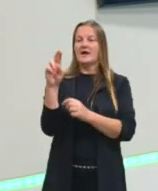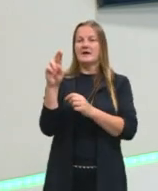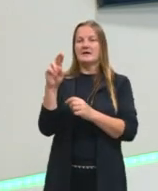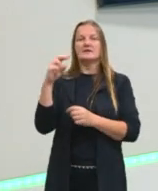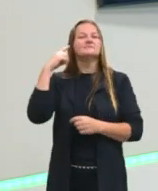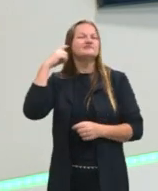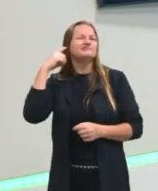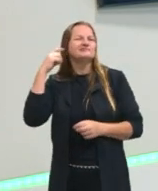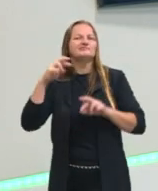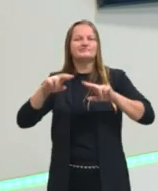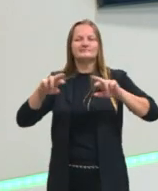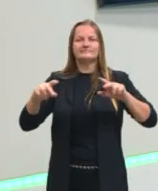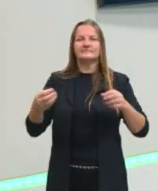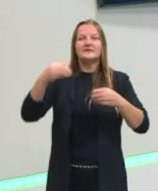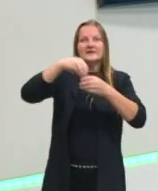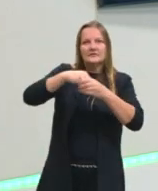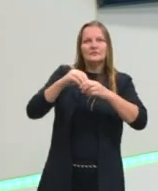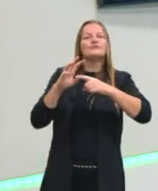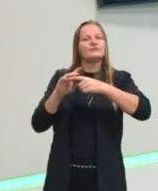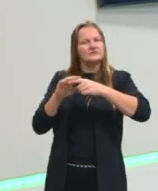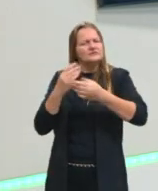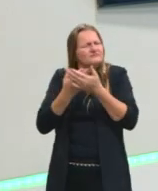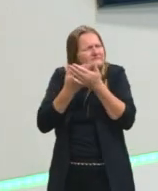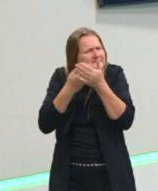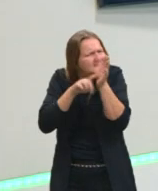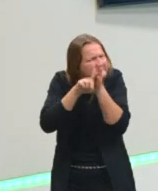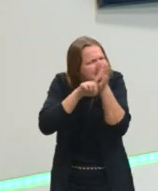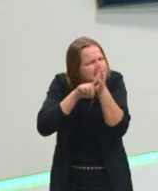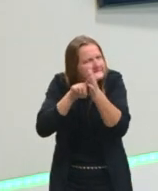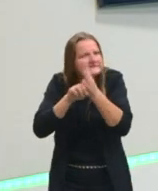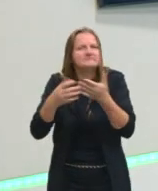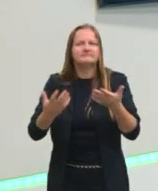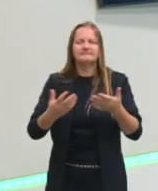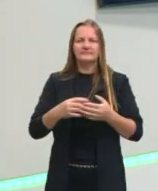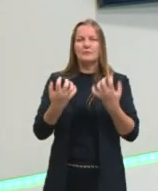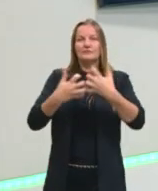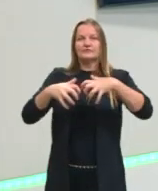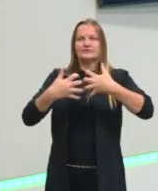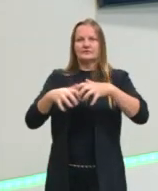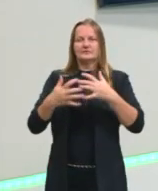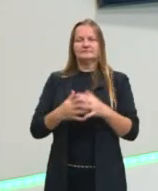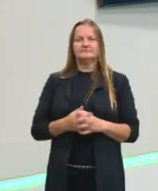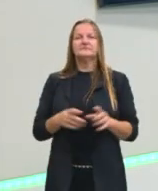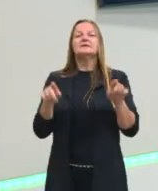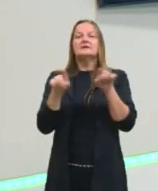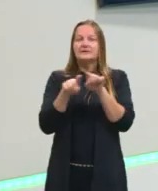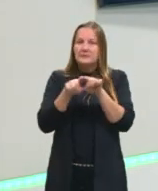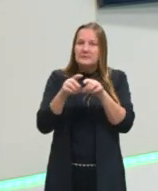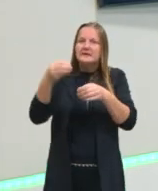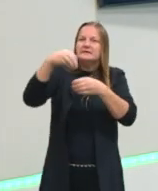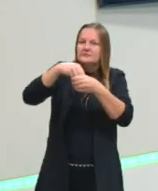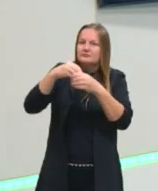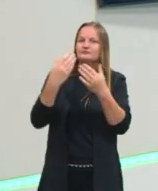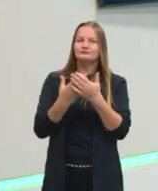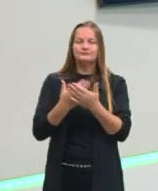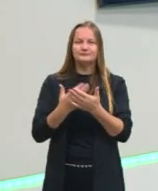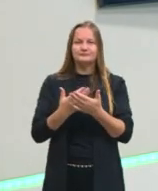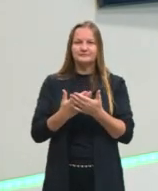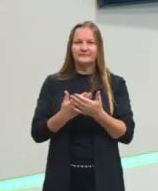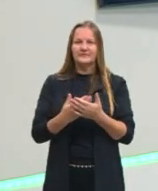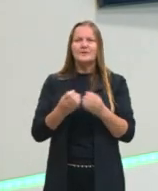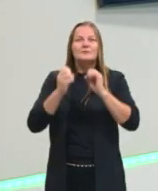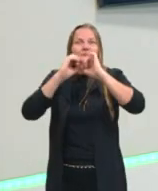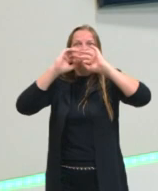né? E é dentro do estudo da fonética que a gente vai entender como é que isso funciona. E também é dentro do estudo da fonética que a gente vai